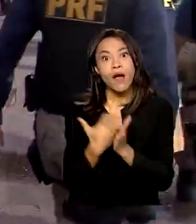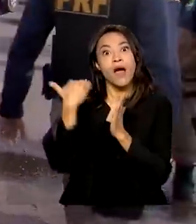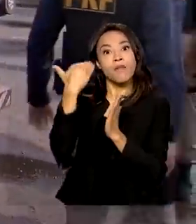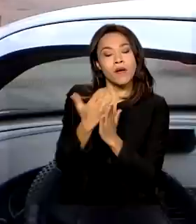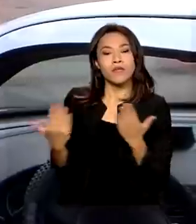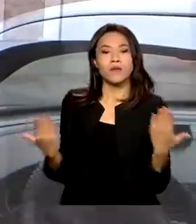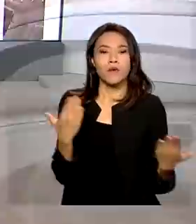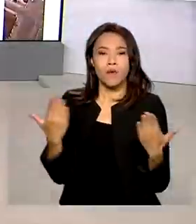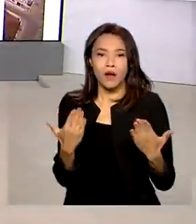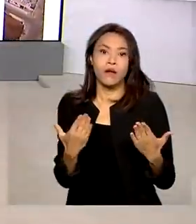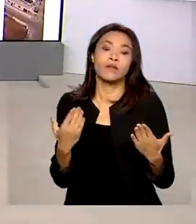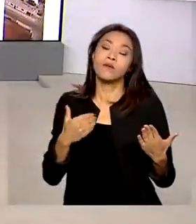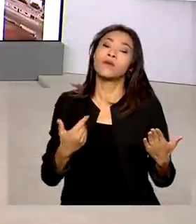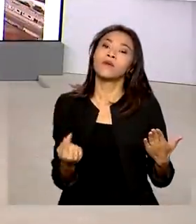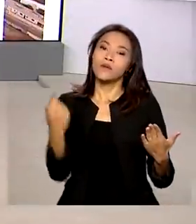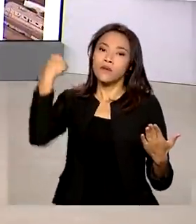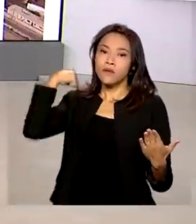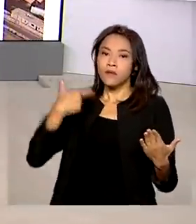2019.